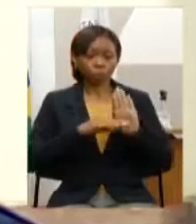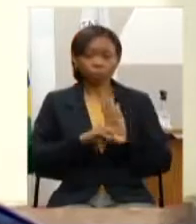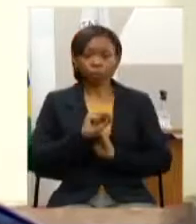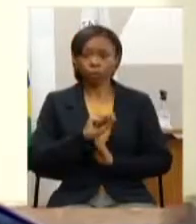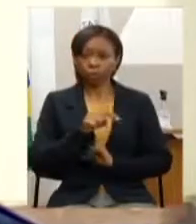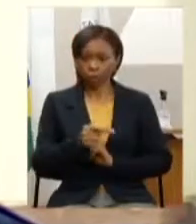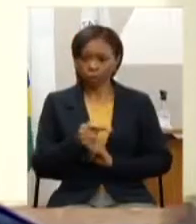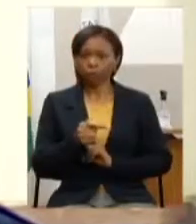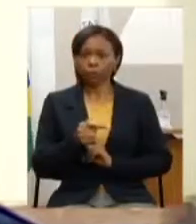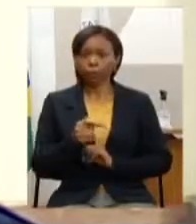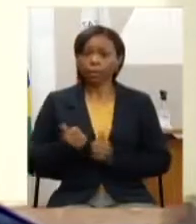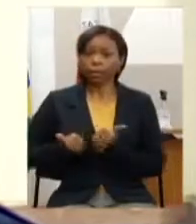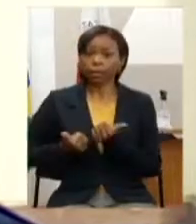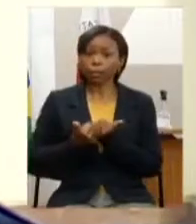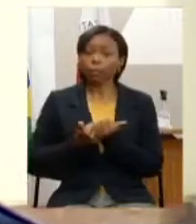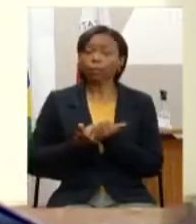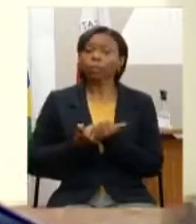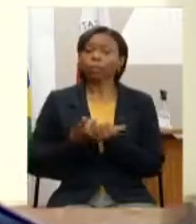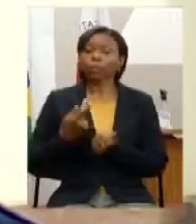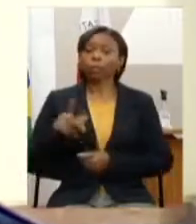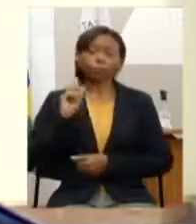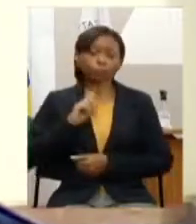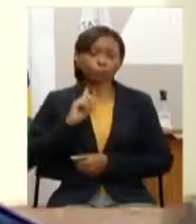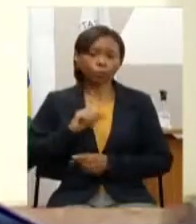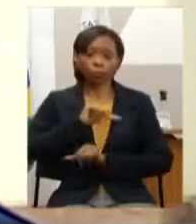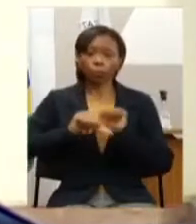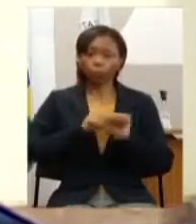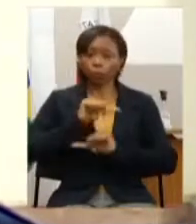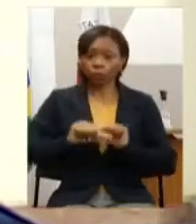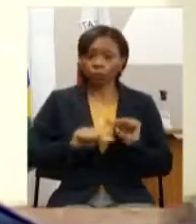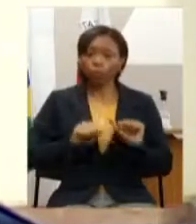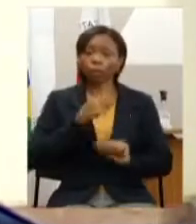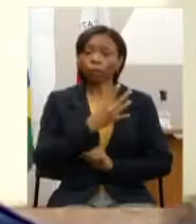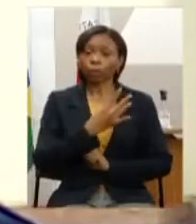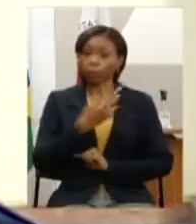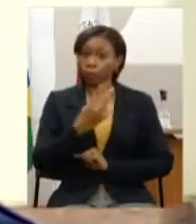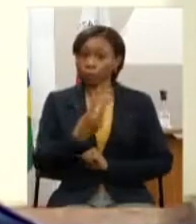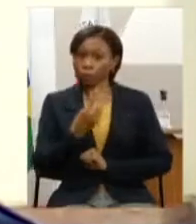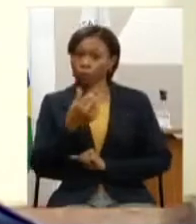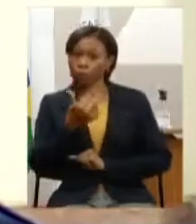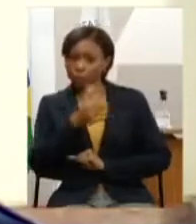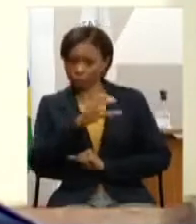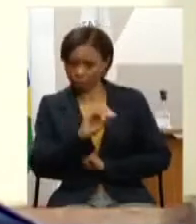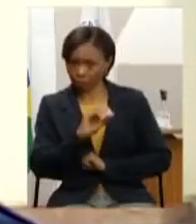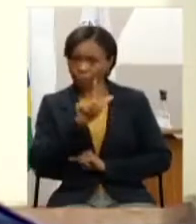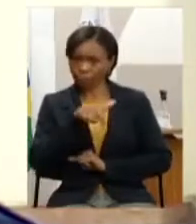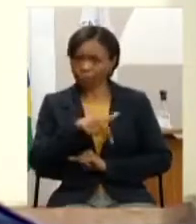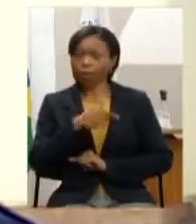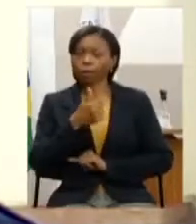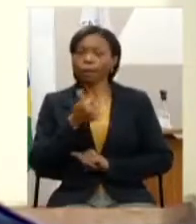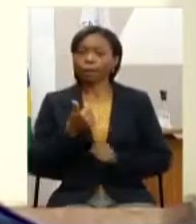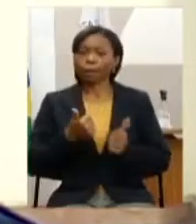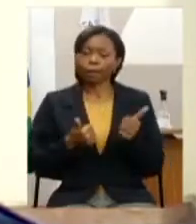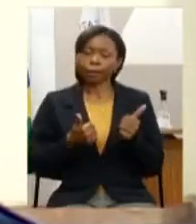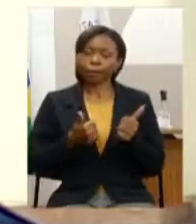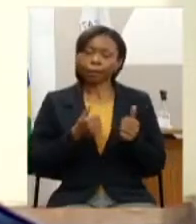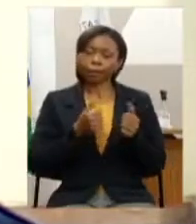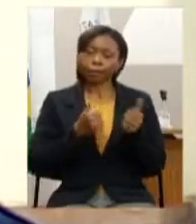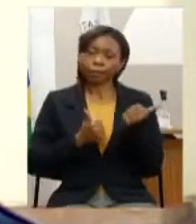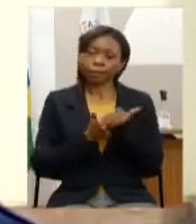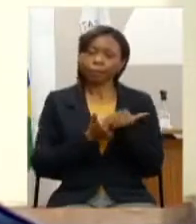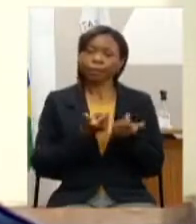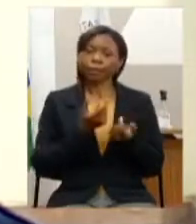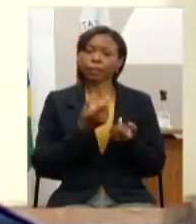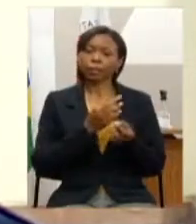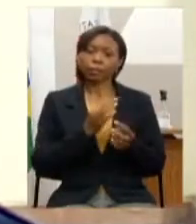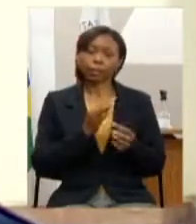extensão rural para o Estado de Minas Gerais alterar a finalidade da ação 4210 que assistência técnica e extensão rural para a agricultura familiar para